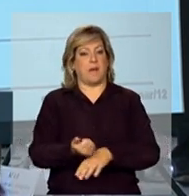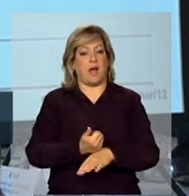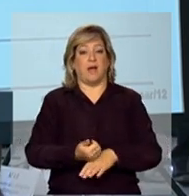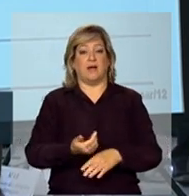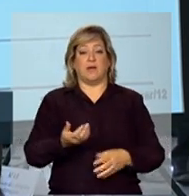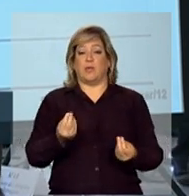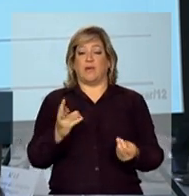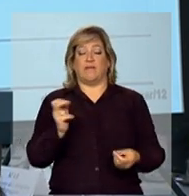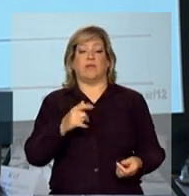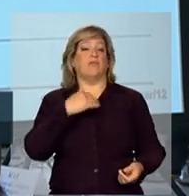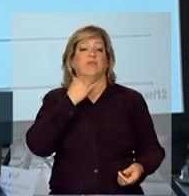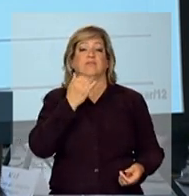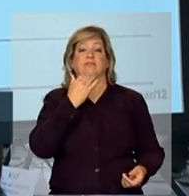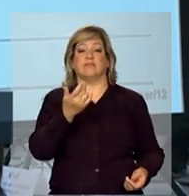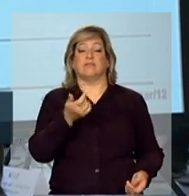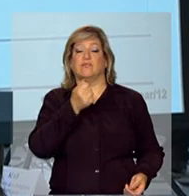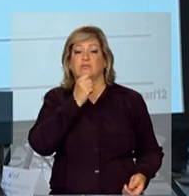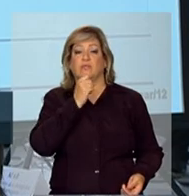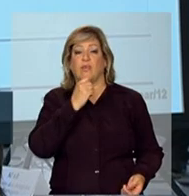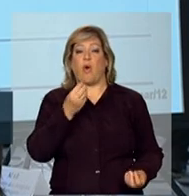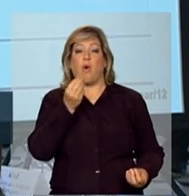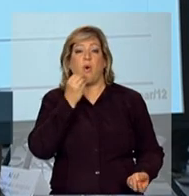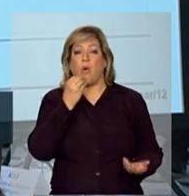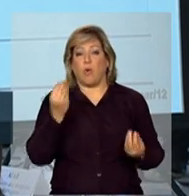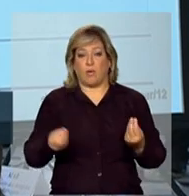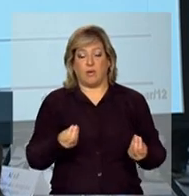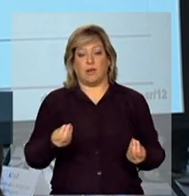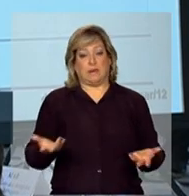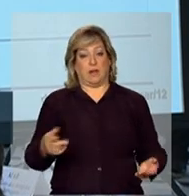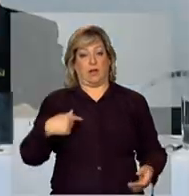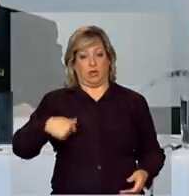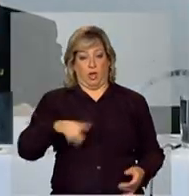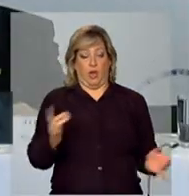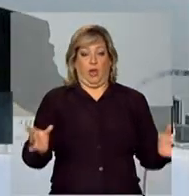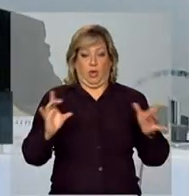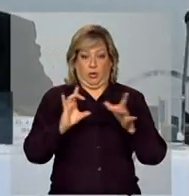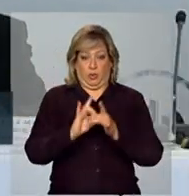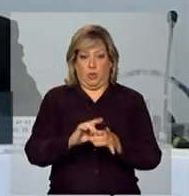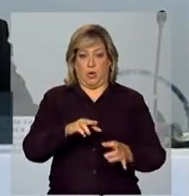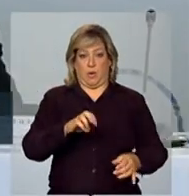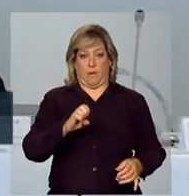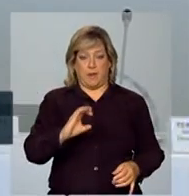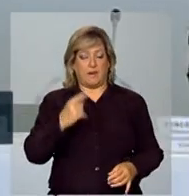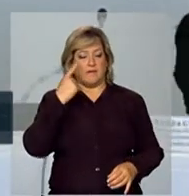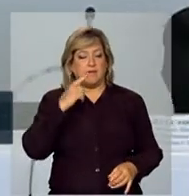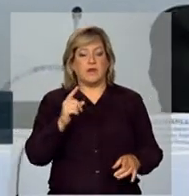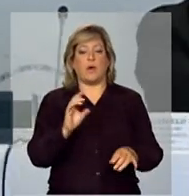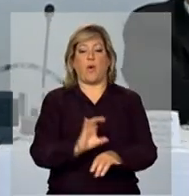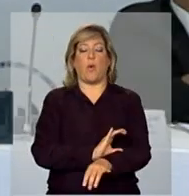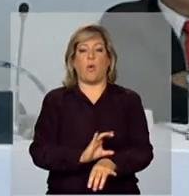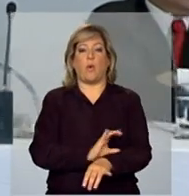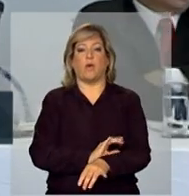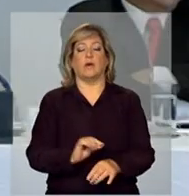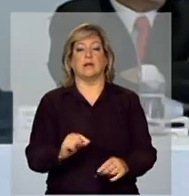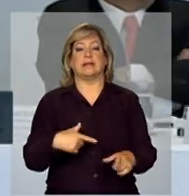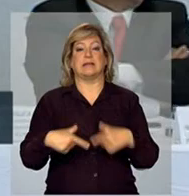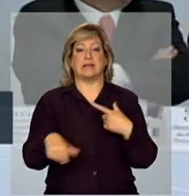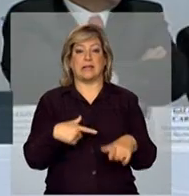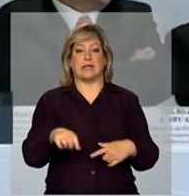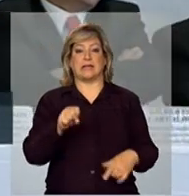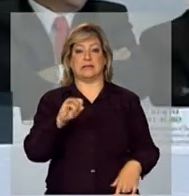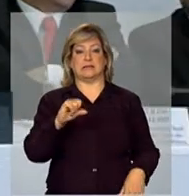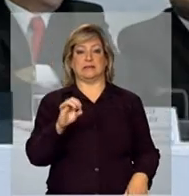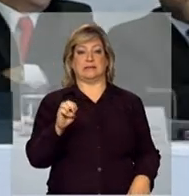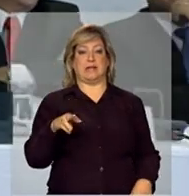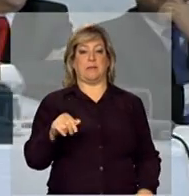oportunidade. Então, nós fizemos todo um esforço com o MEC de identificar esses cursos, trabalhar com o Sistema S, com os